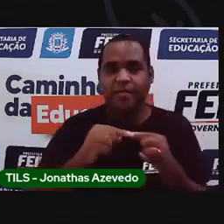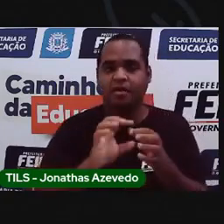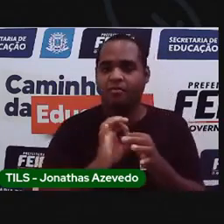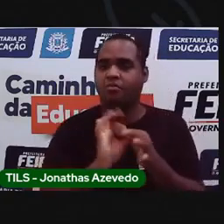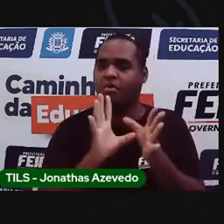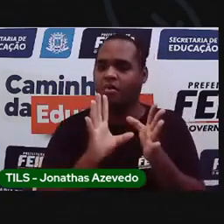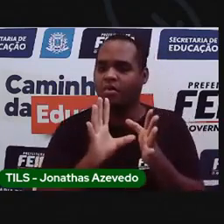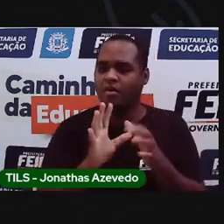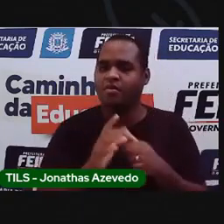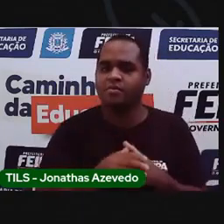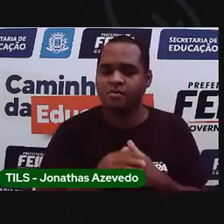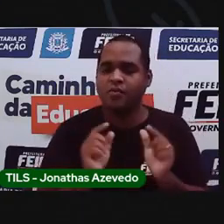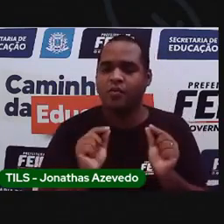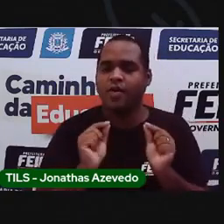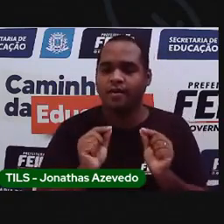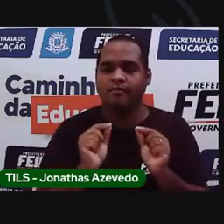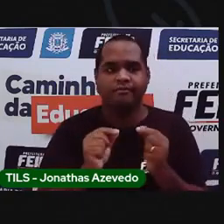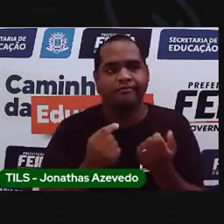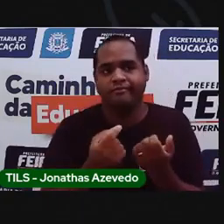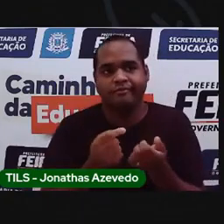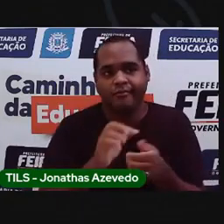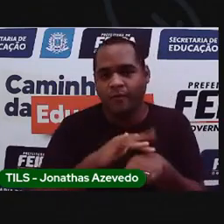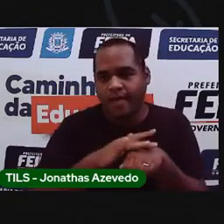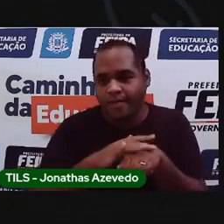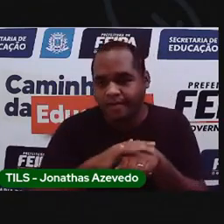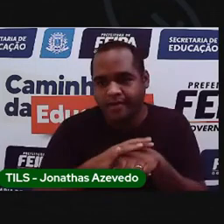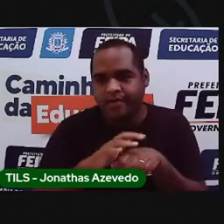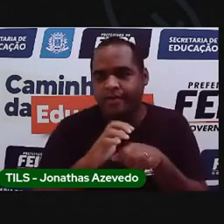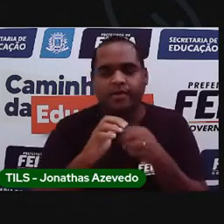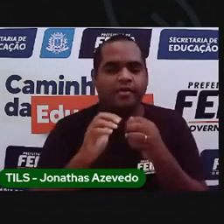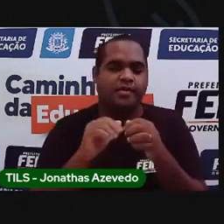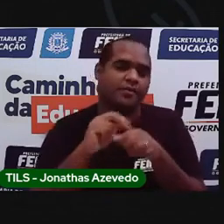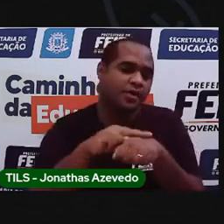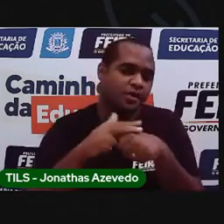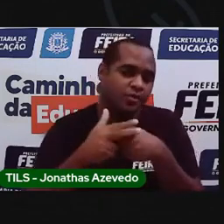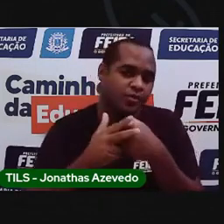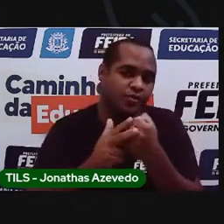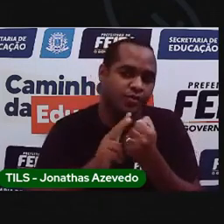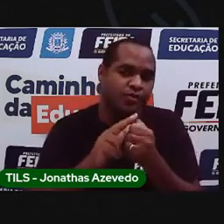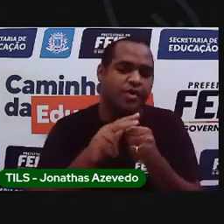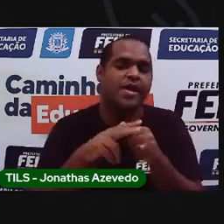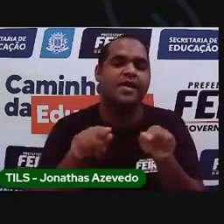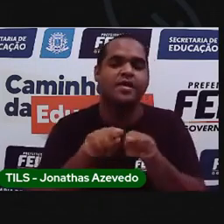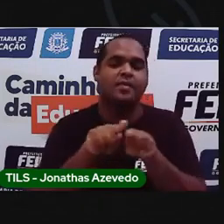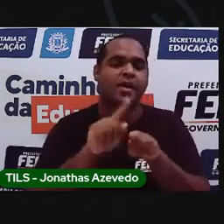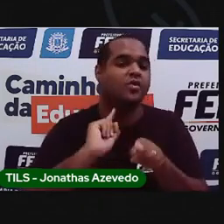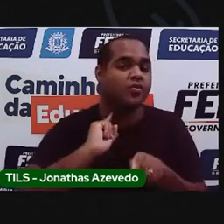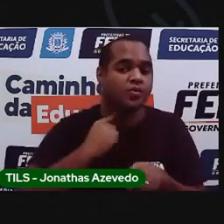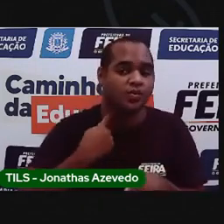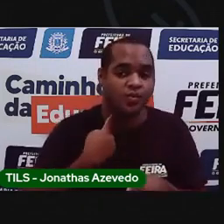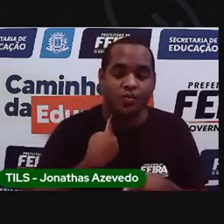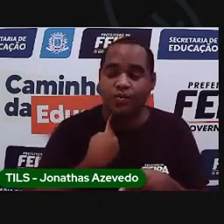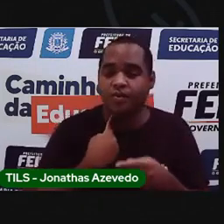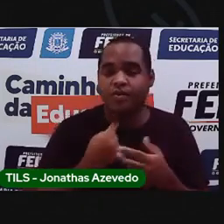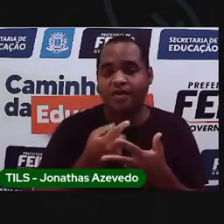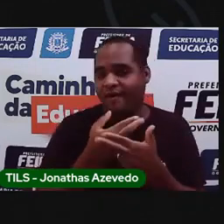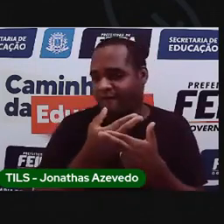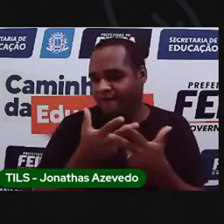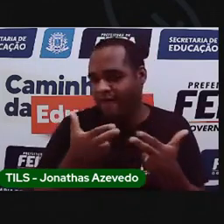de várias bactérias, de vírus, da sujeira, que causa